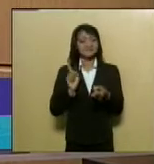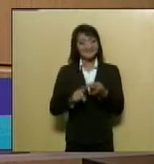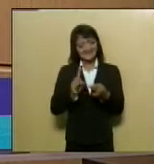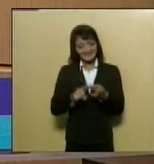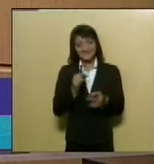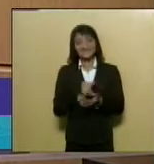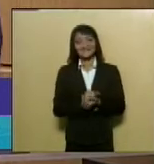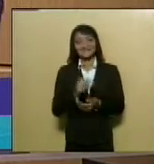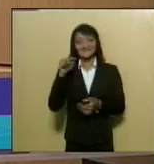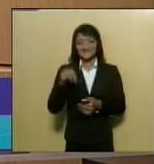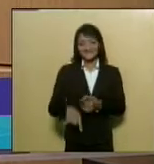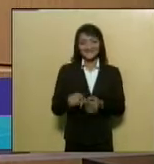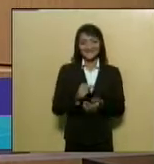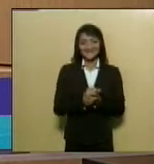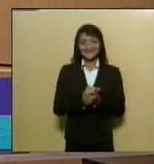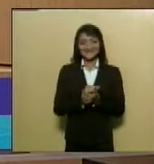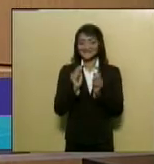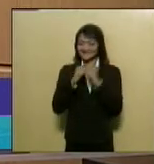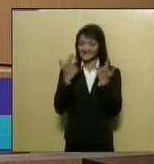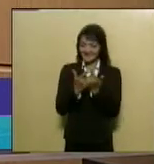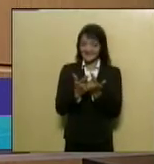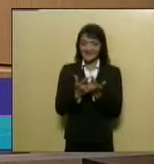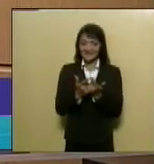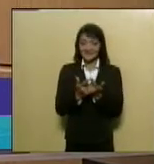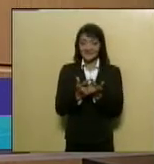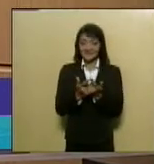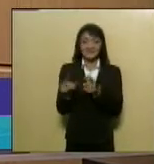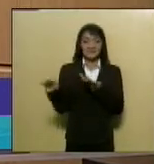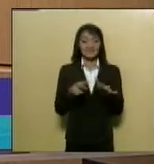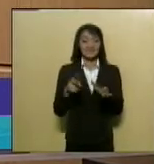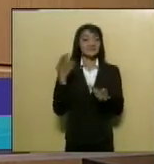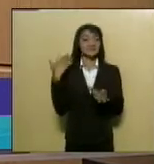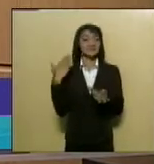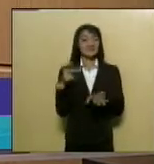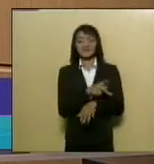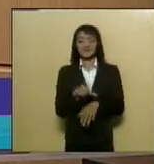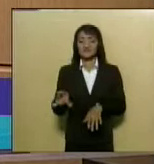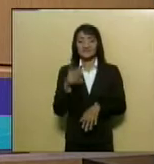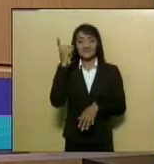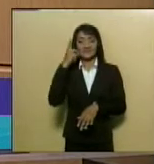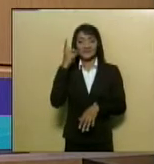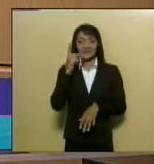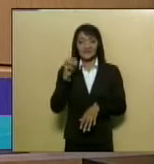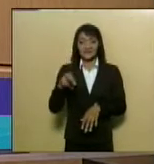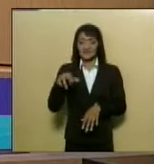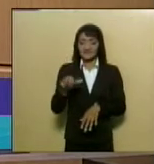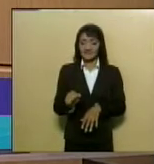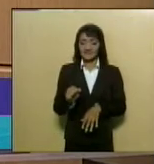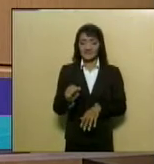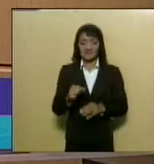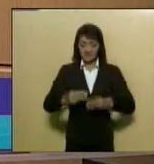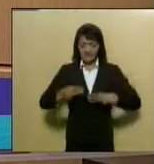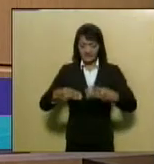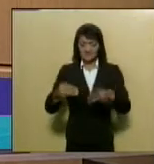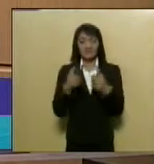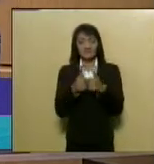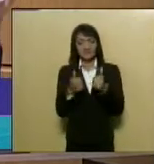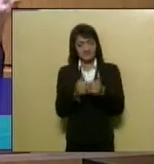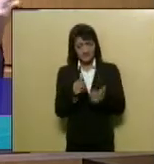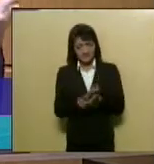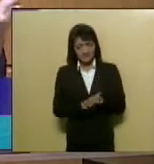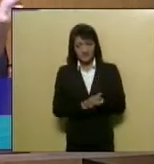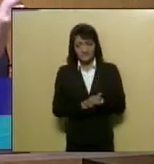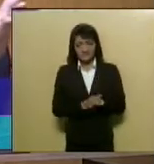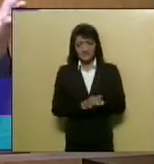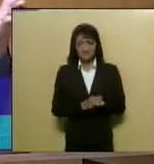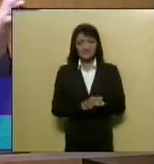reivindicações desta casa, como foi, por exemplo, na semana passada em que a deputada Maria esteve no Ministério dos Transportes. Então, é